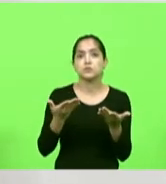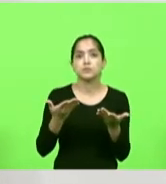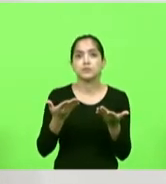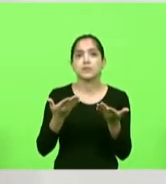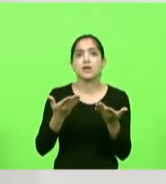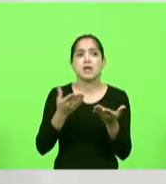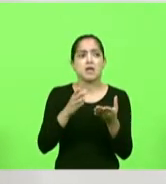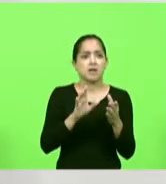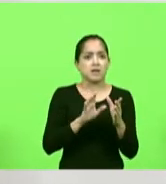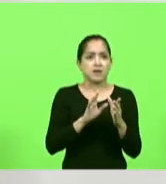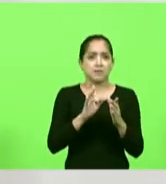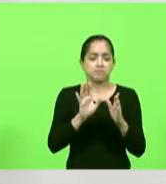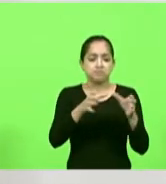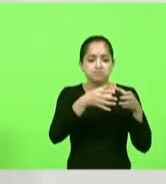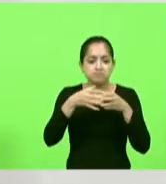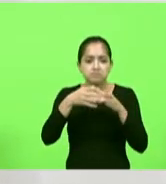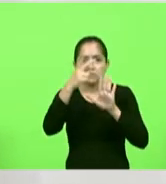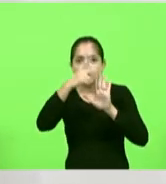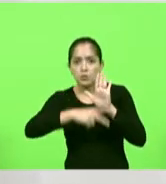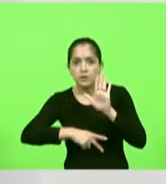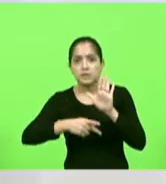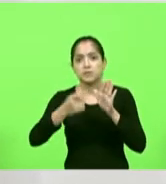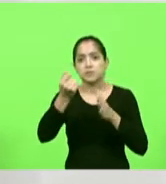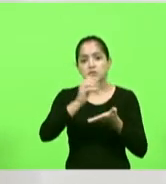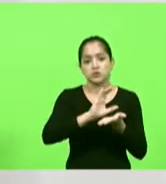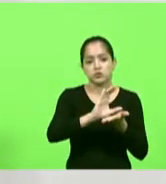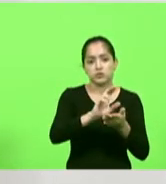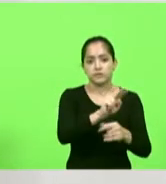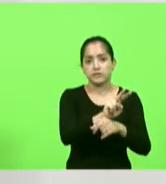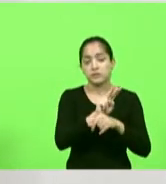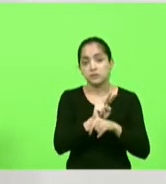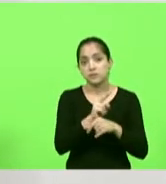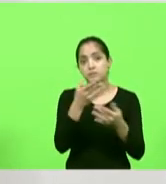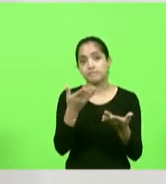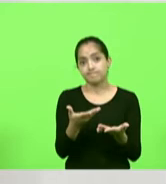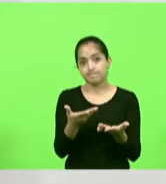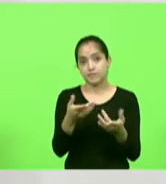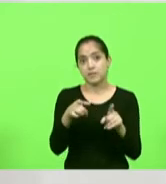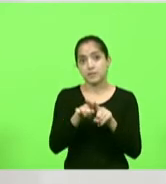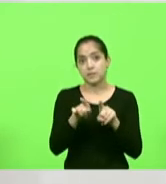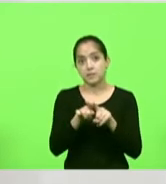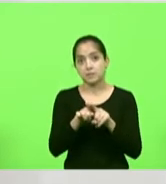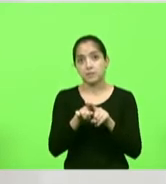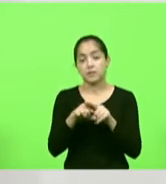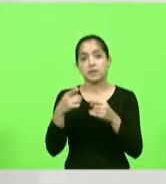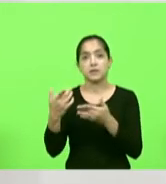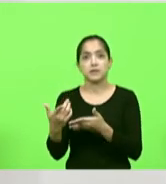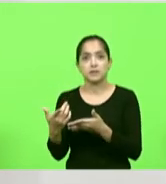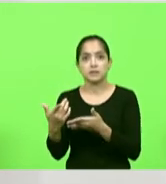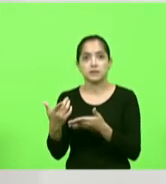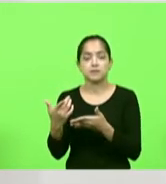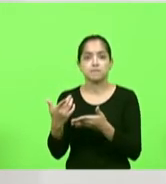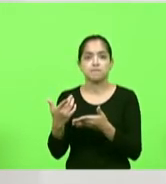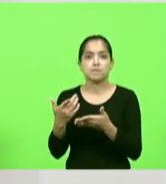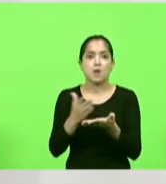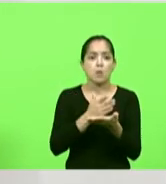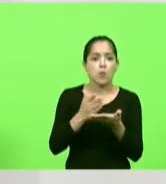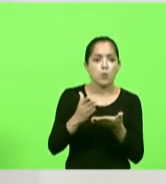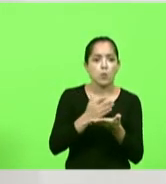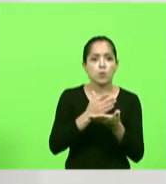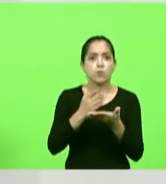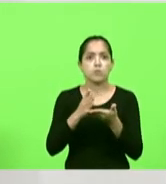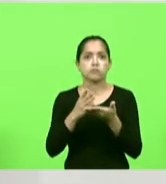programas de financiamento o estado está subsidiando de alguma forma a existência dela absolutamente